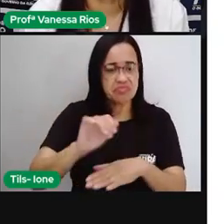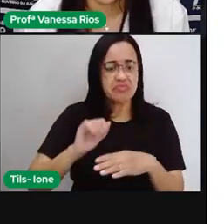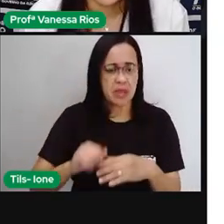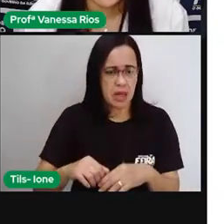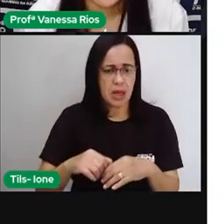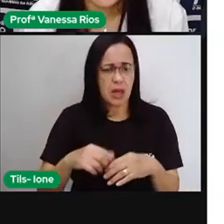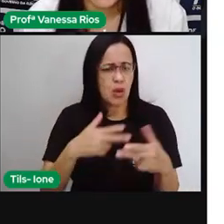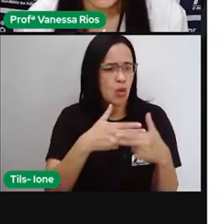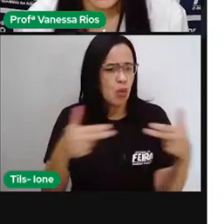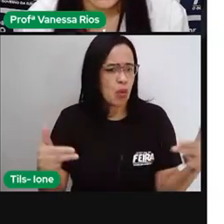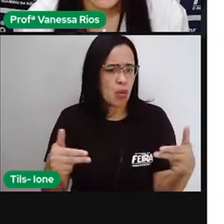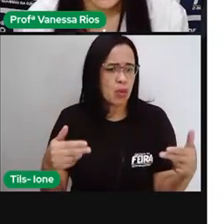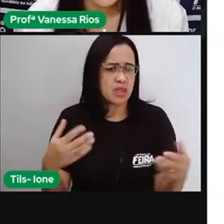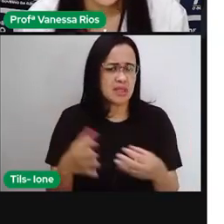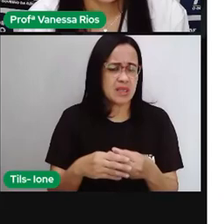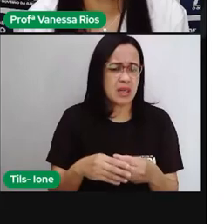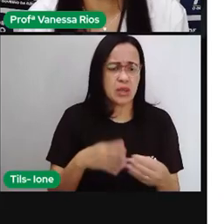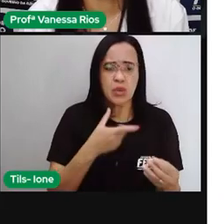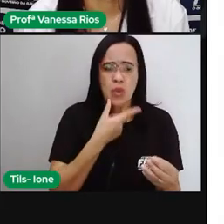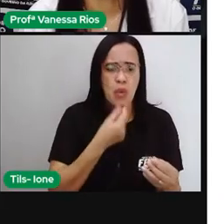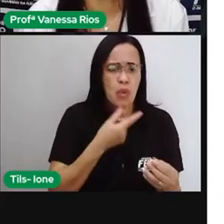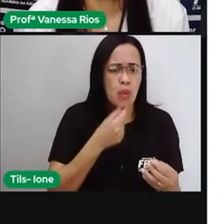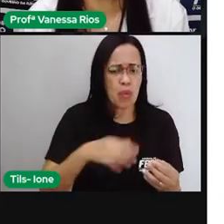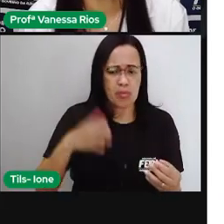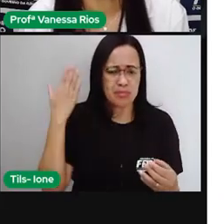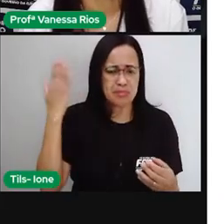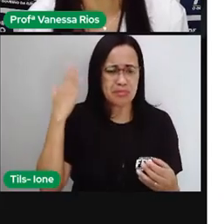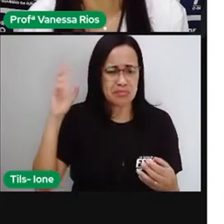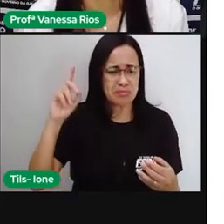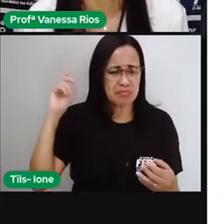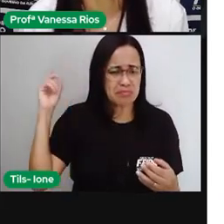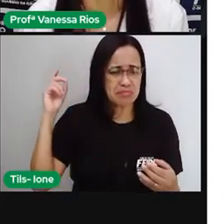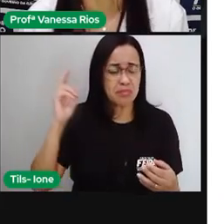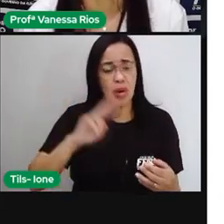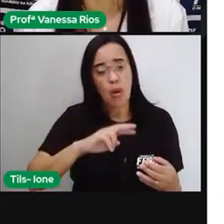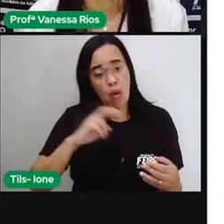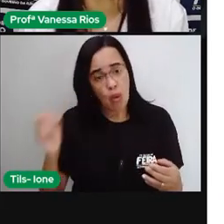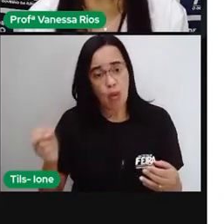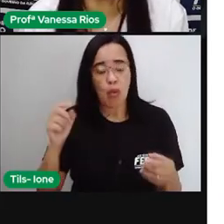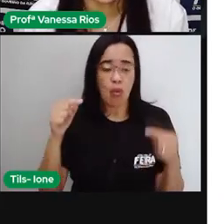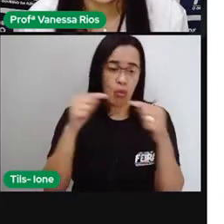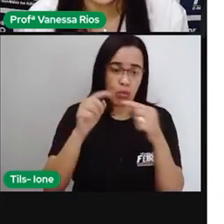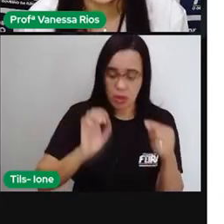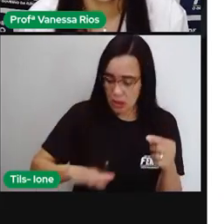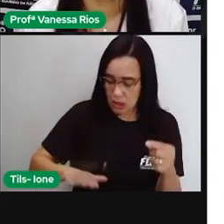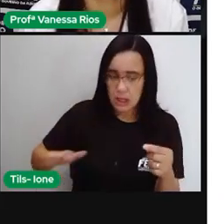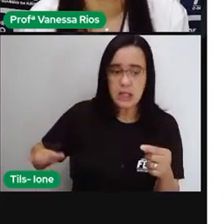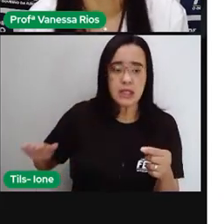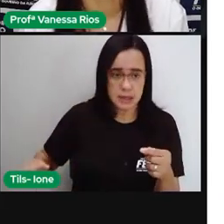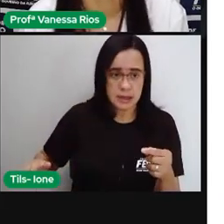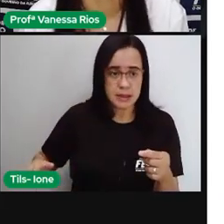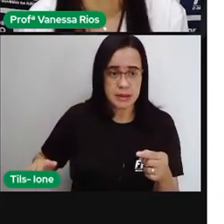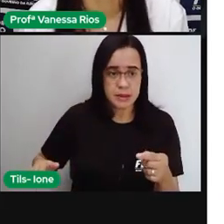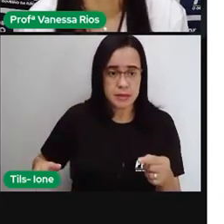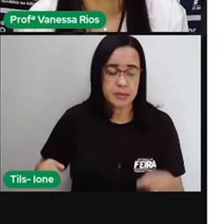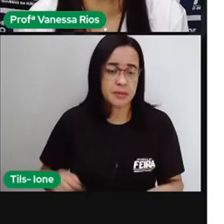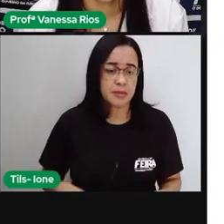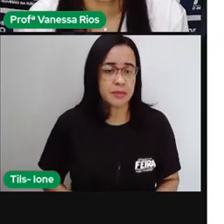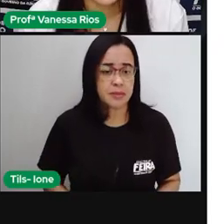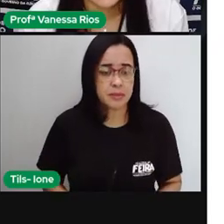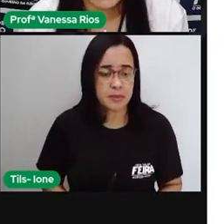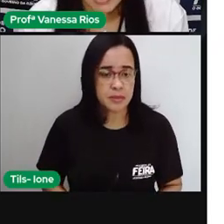ou mesmo uma criança. E aí a gente observa principalmente a característica de uma tendência artística aí chamada de